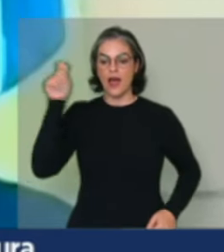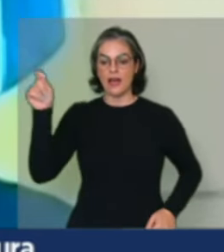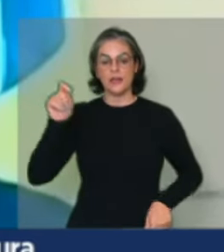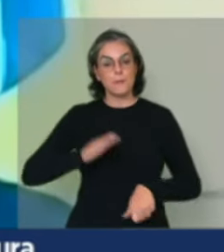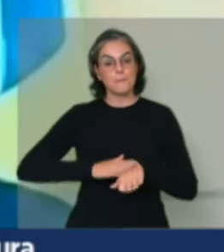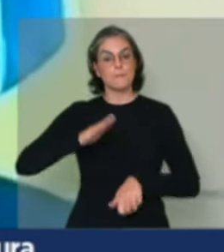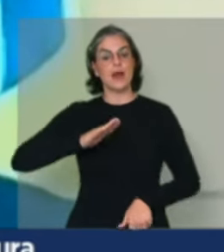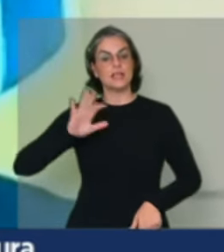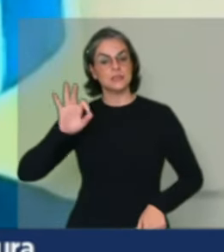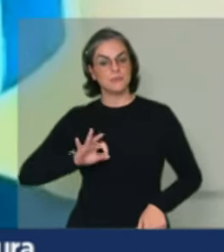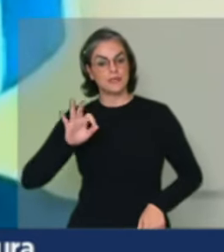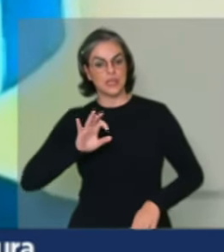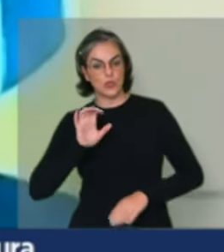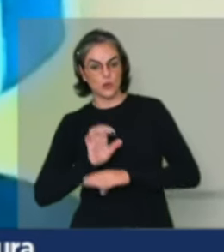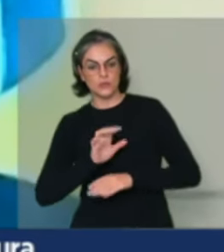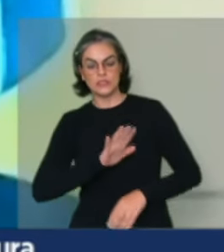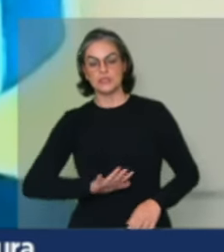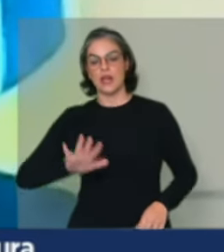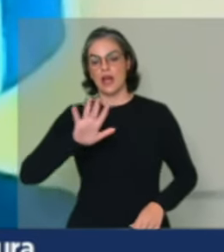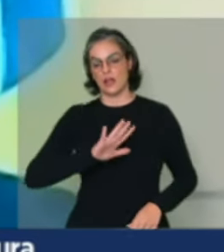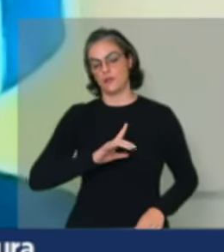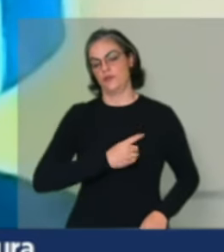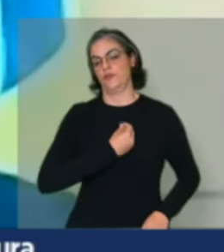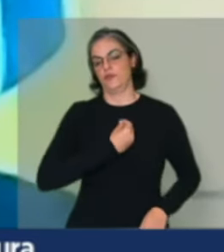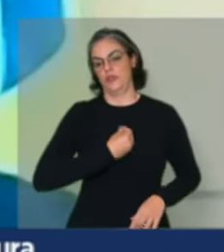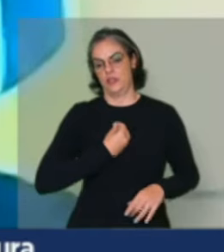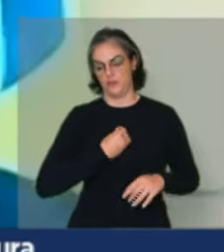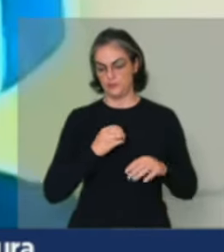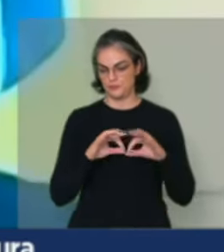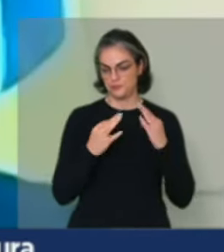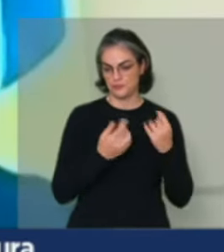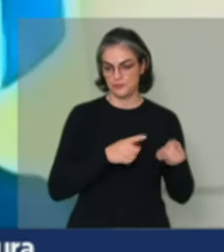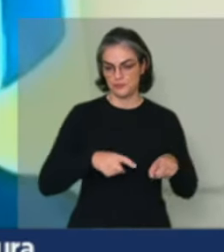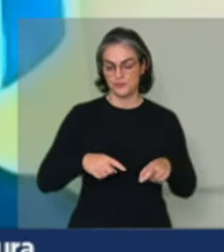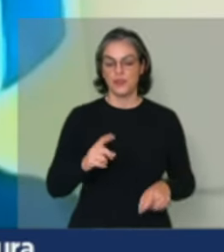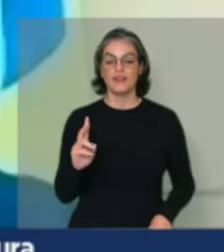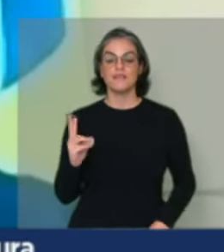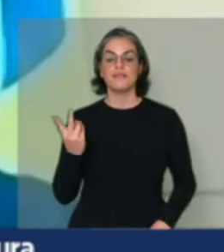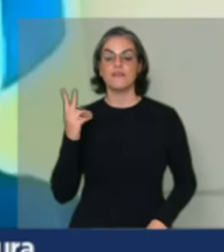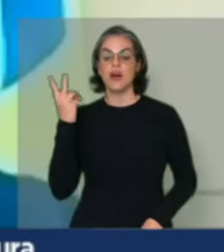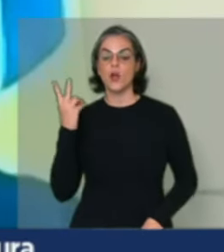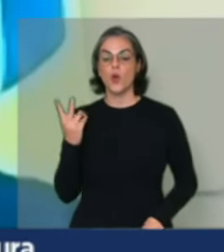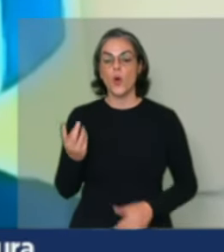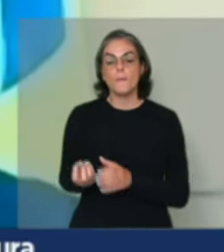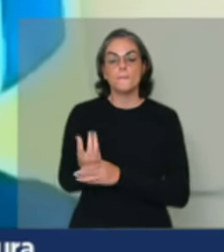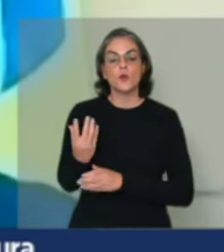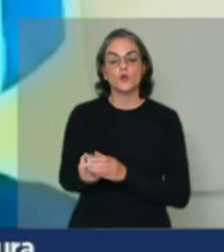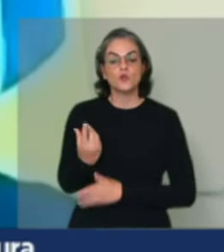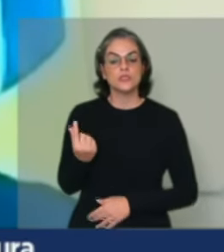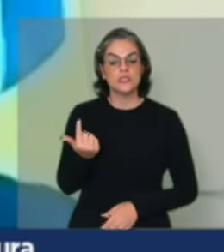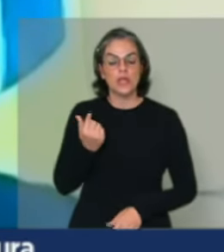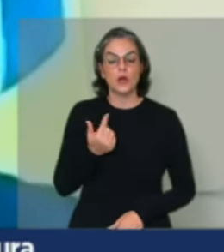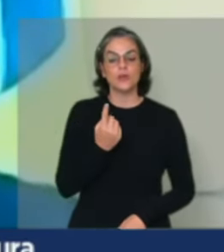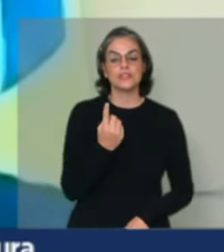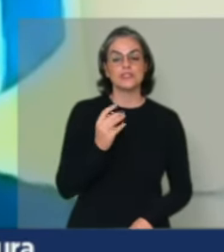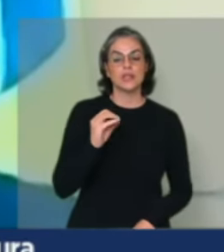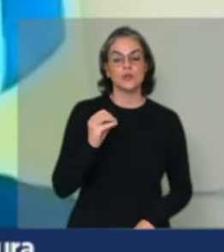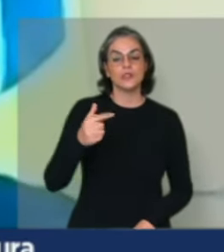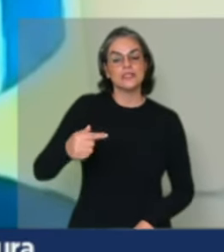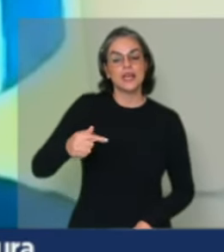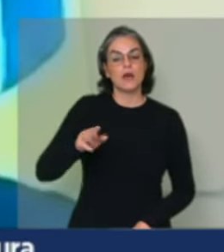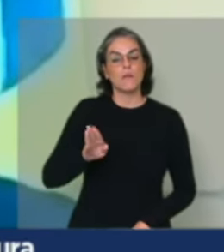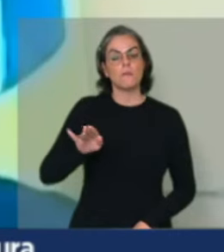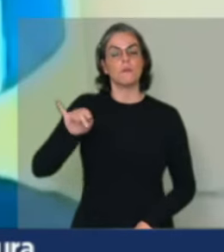estabelecimentos de agricultura familiar. O valor bruto da produção chegou a 107 bilhões de reais,